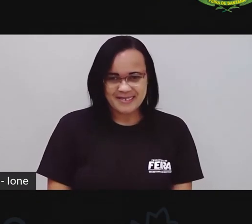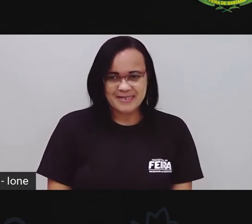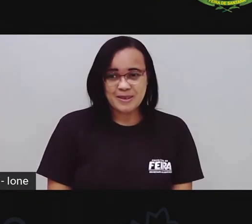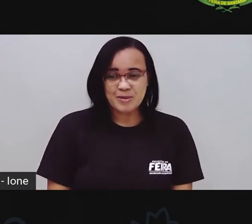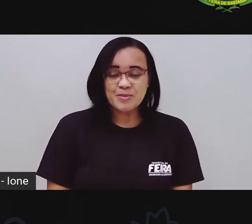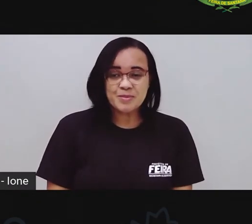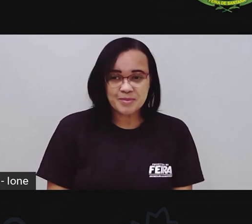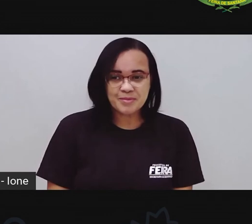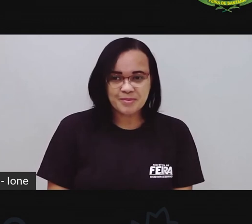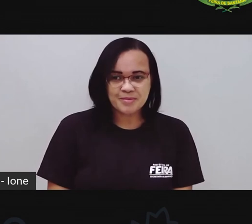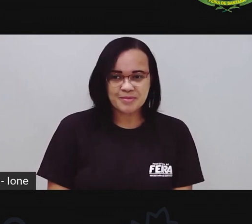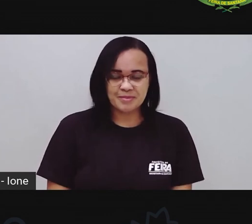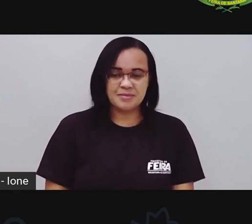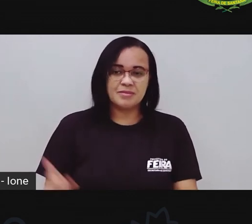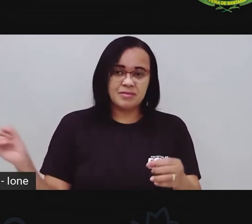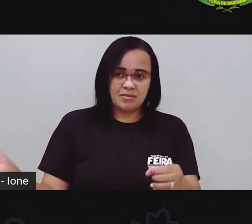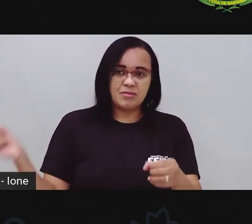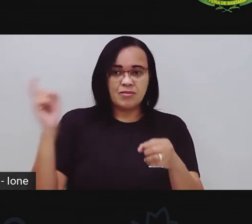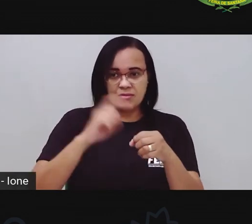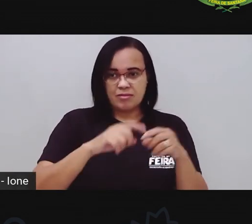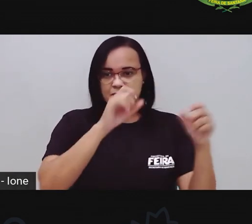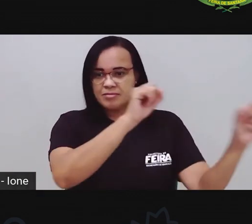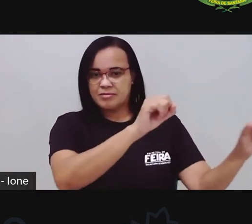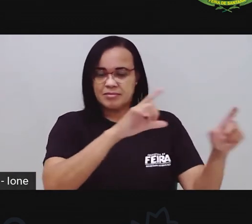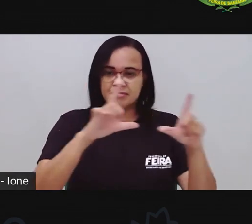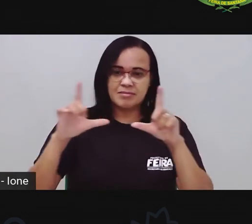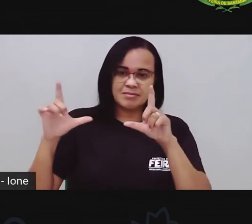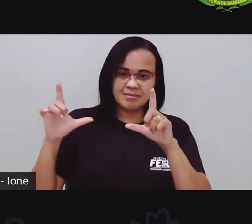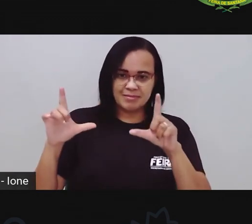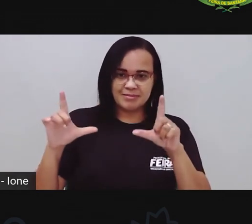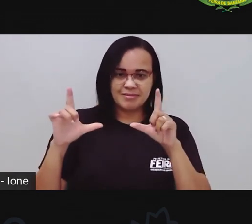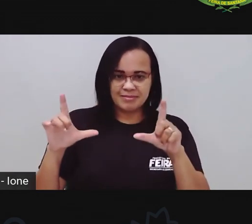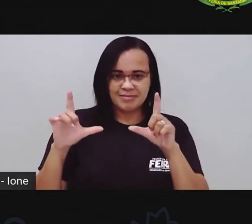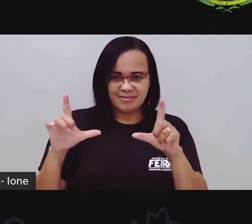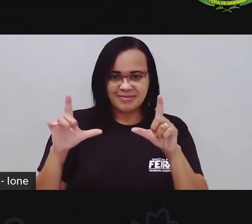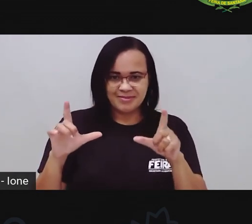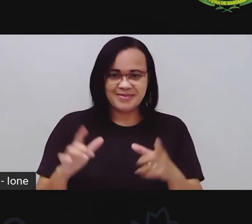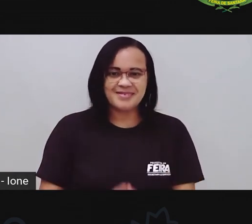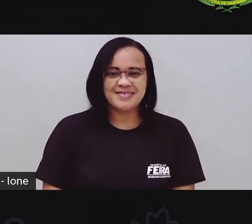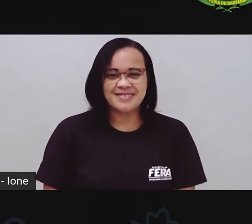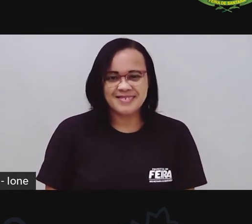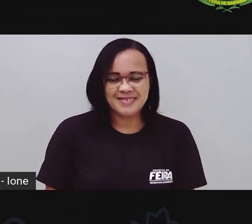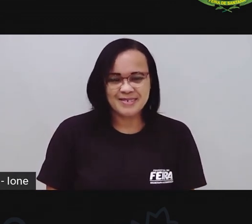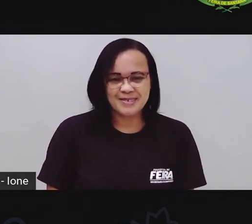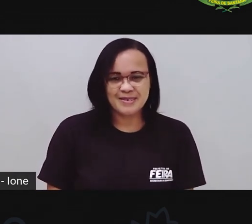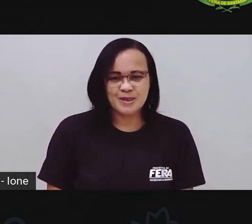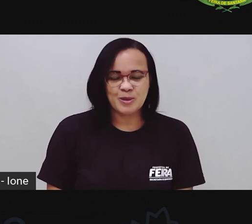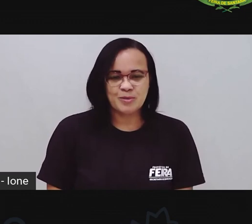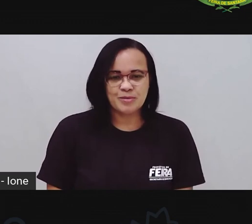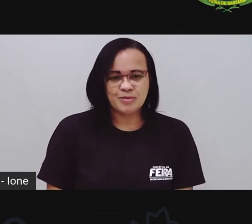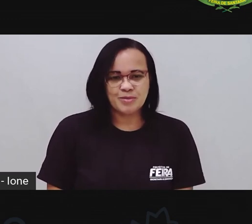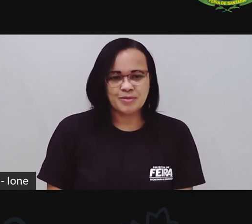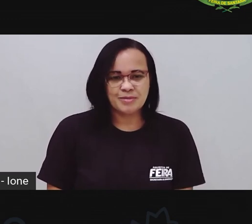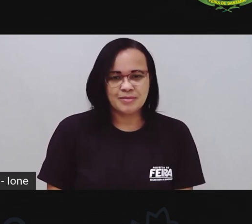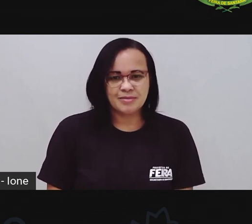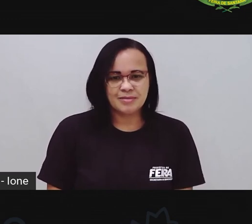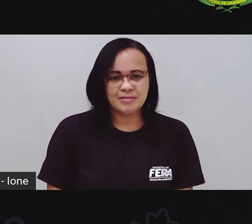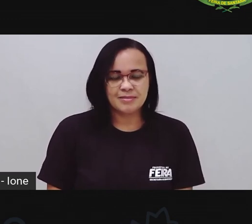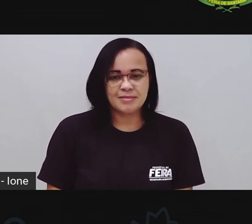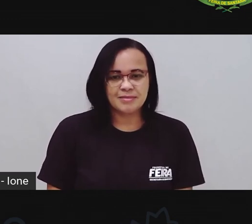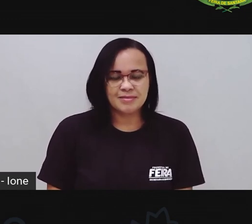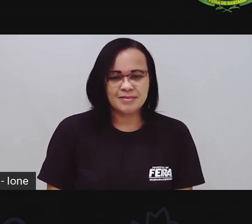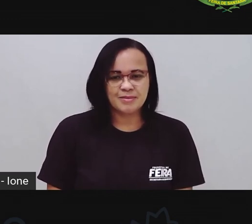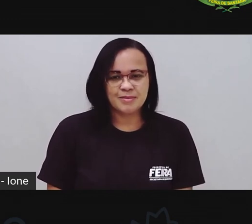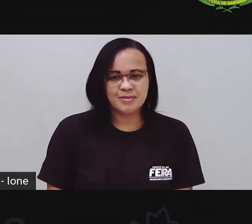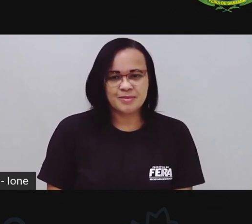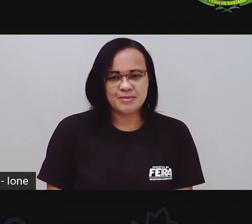Prontinho. Vamos voltar pro nosso compartilhamento, fiquei com a canetinha na mão, tenho a canetinha, gente, é assim. Vamos lá. Compartilhar nossa